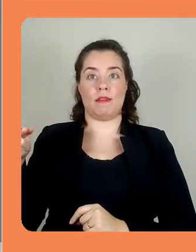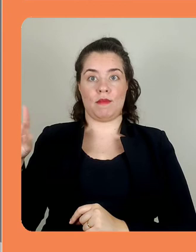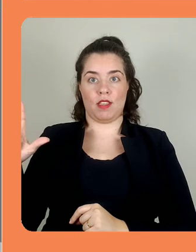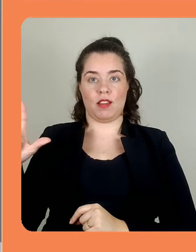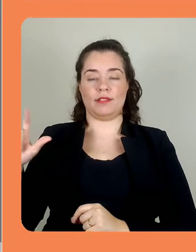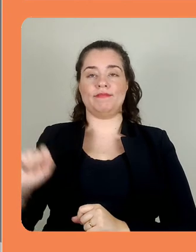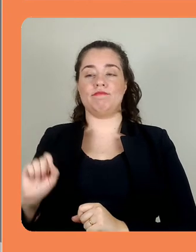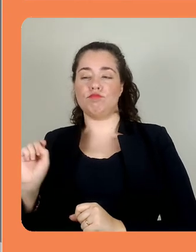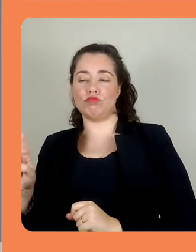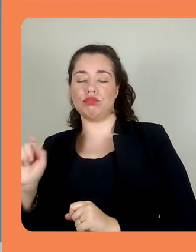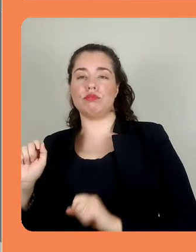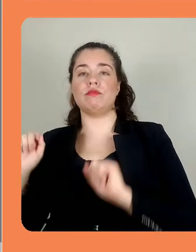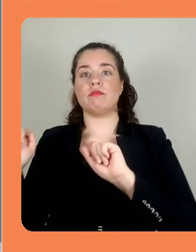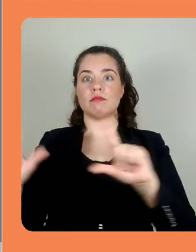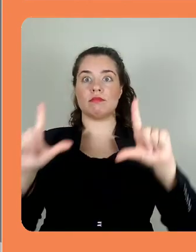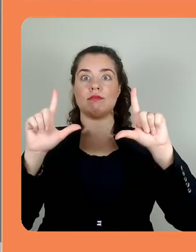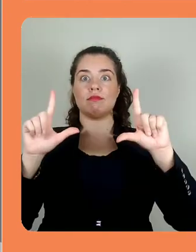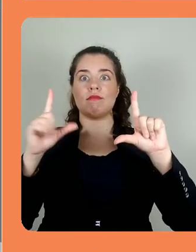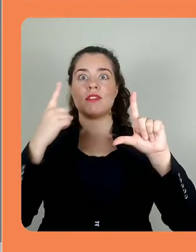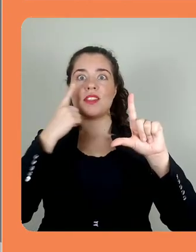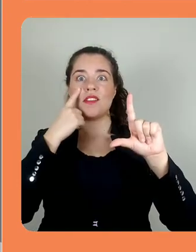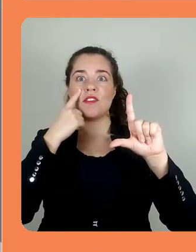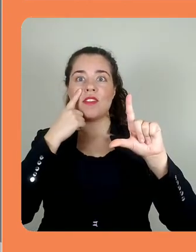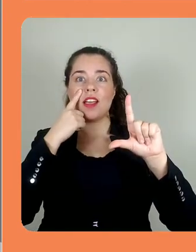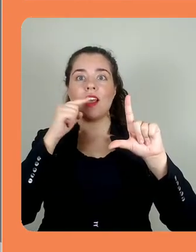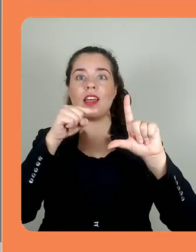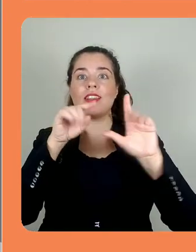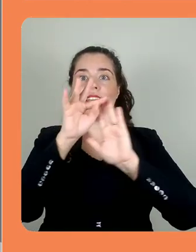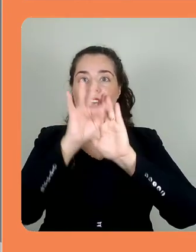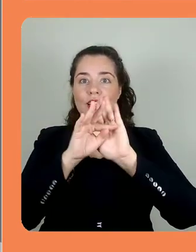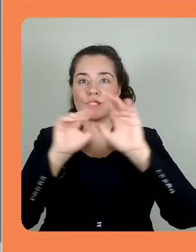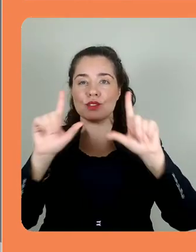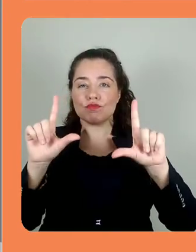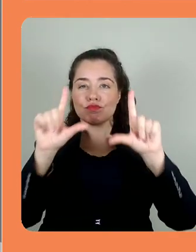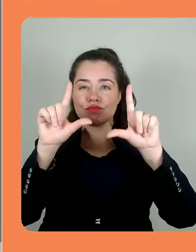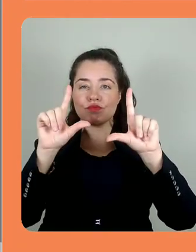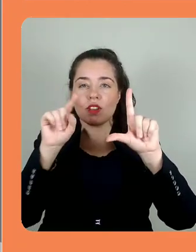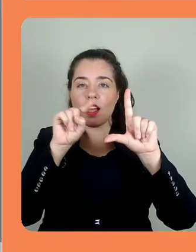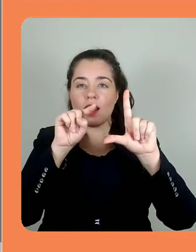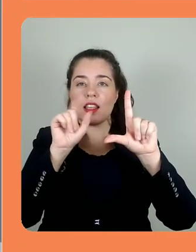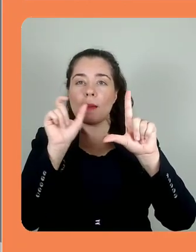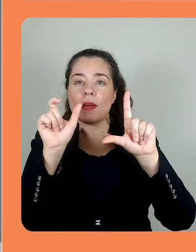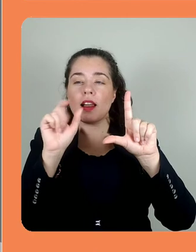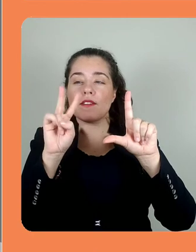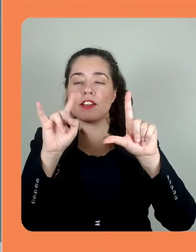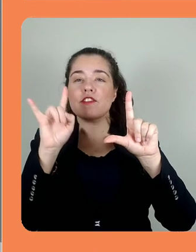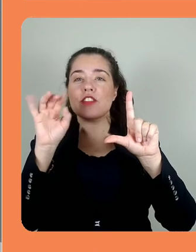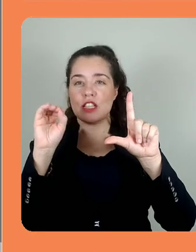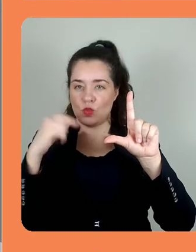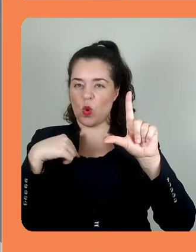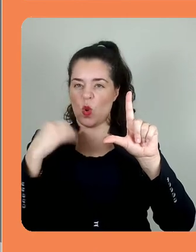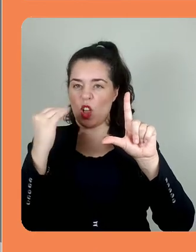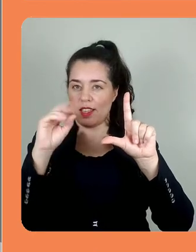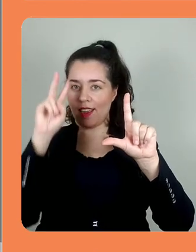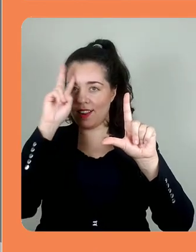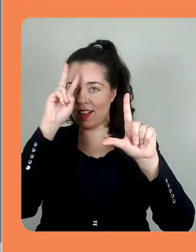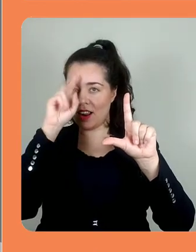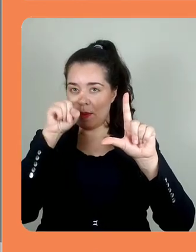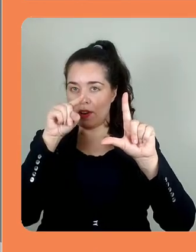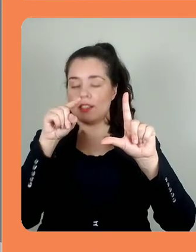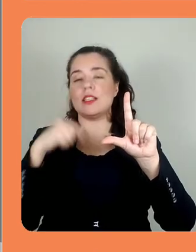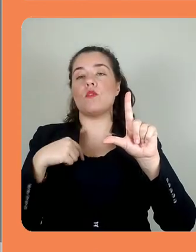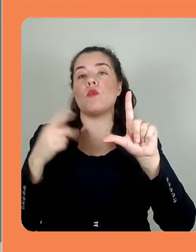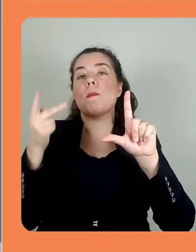Bom, vejam que eu deixei ali, ó, escrito vídeo, justamente para marcar aonde que eu quero colar. Procurem a